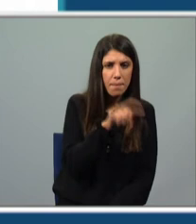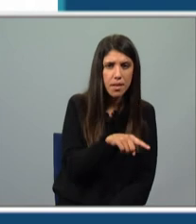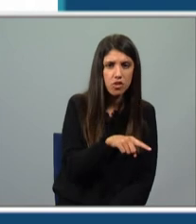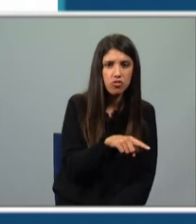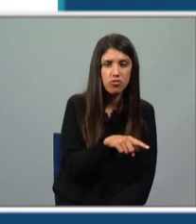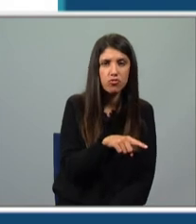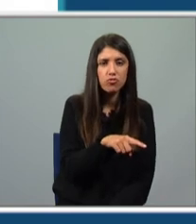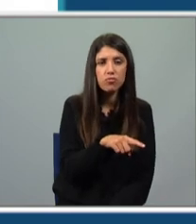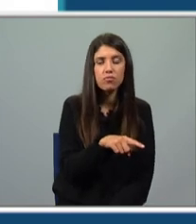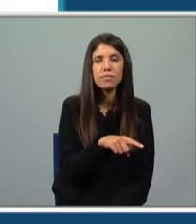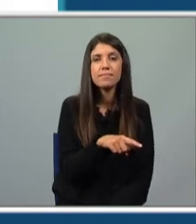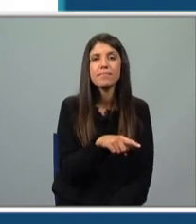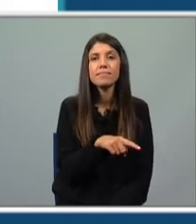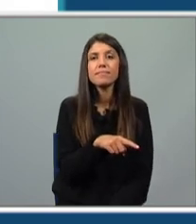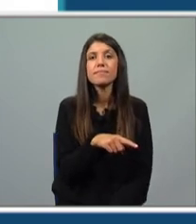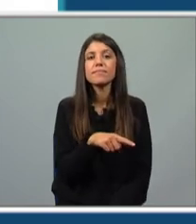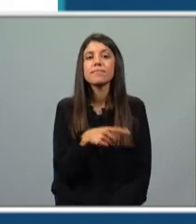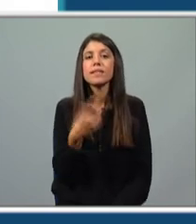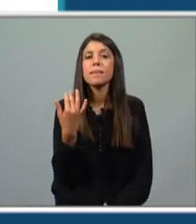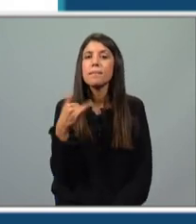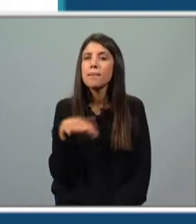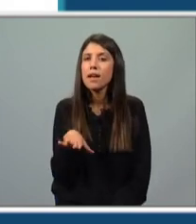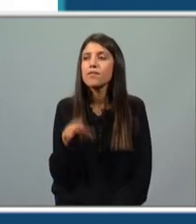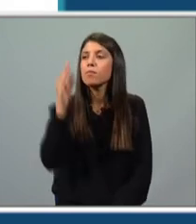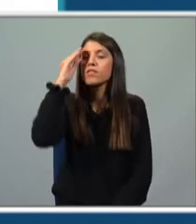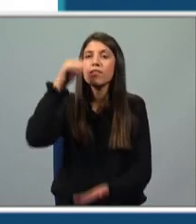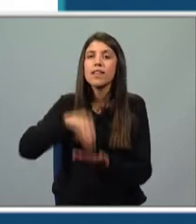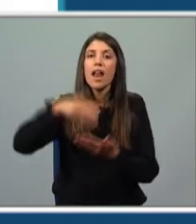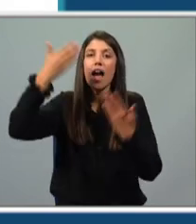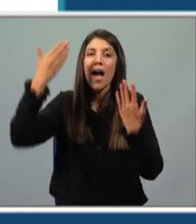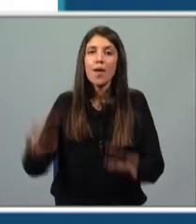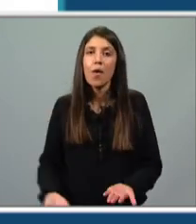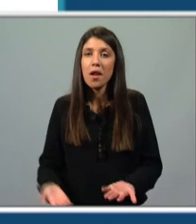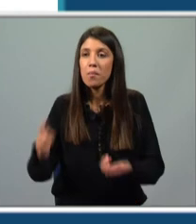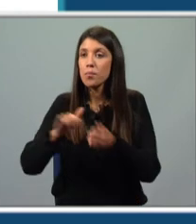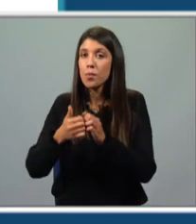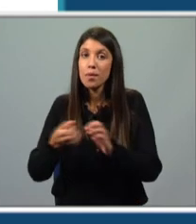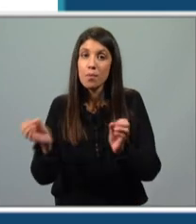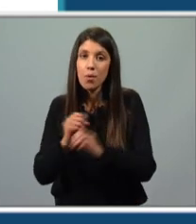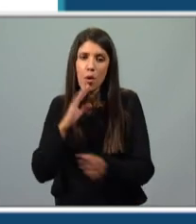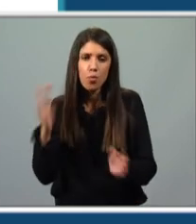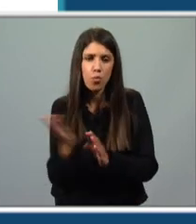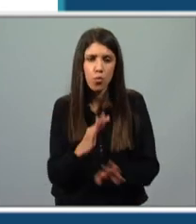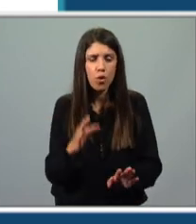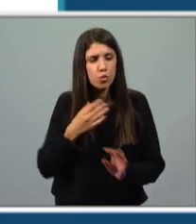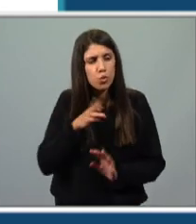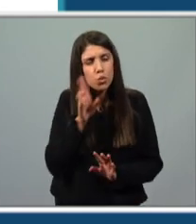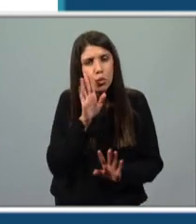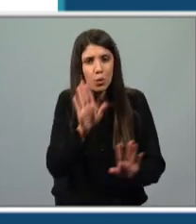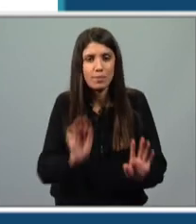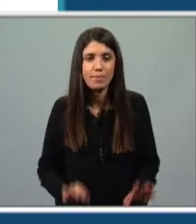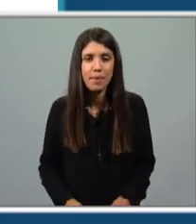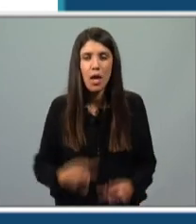ainda a falar de como eles se chamam. Mas vamos inventá-lo já, não custa nada. Vento, se me dá licença,